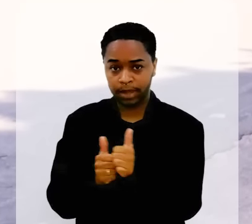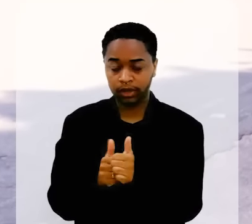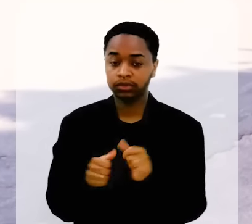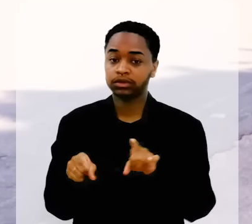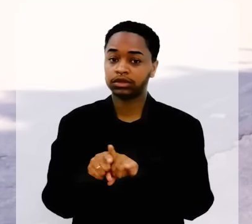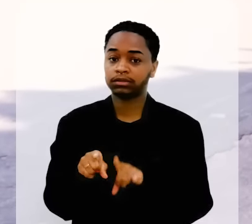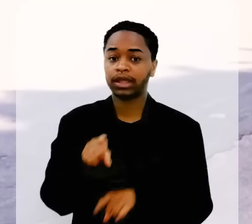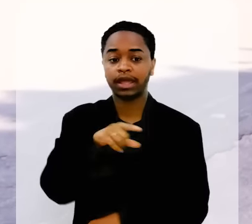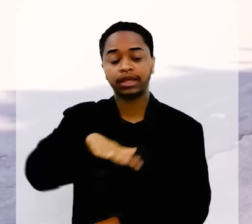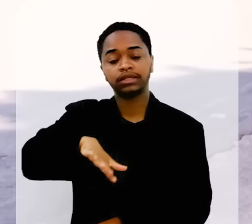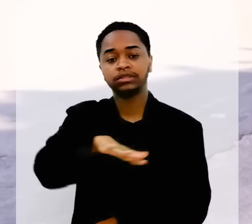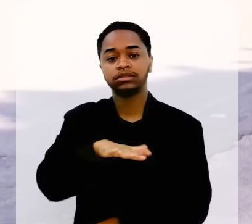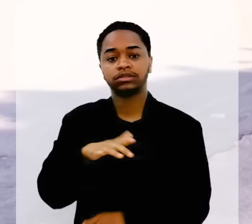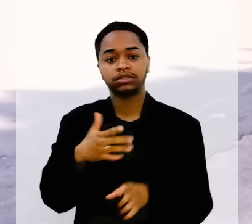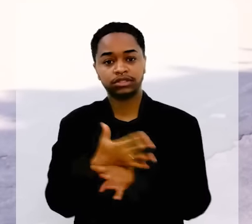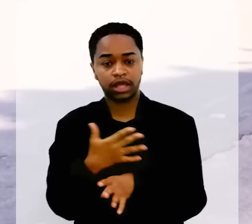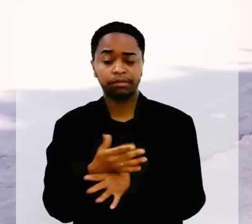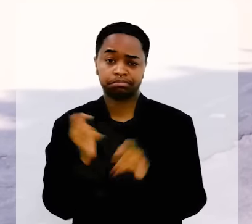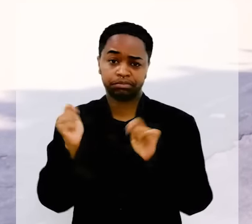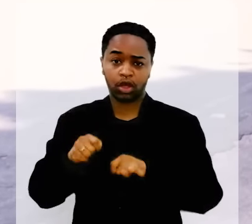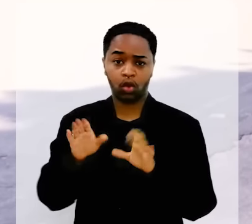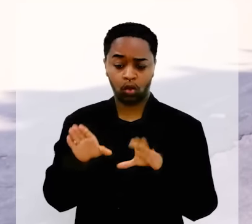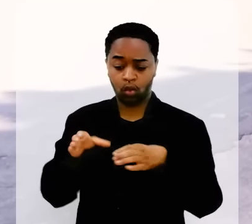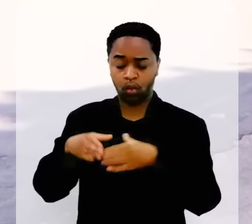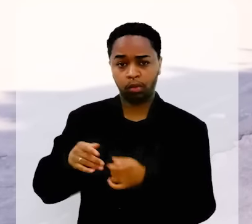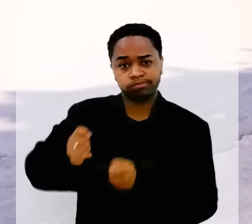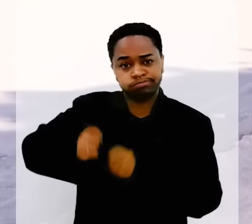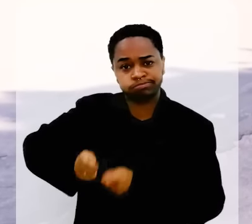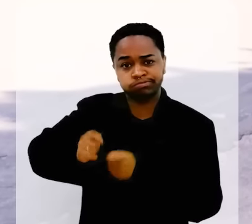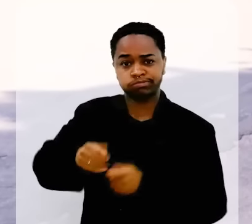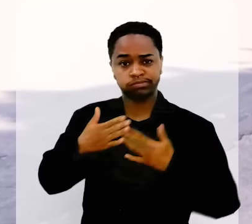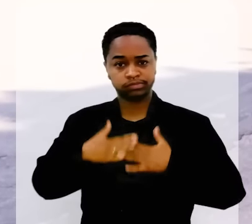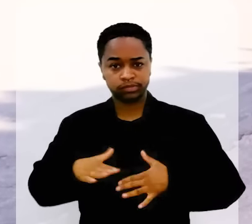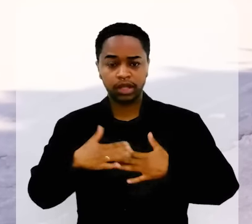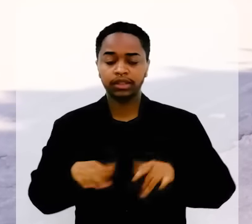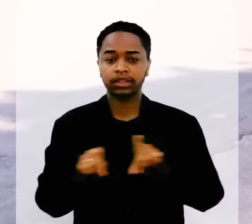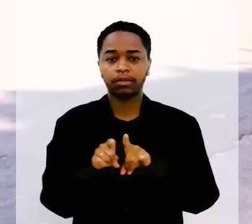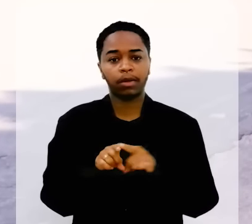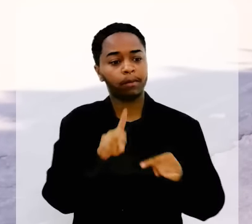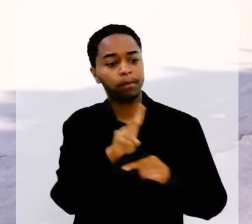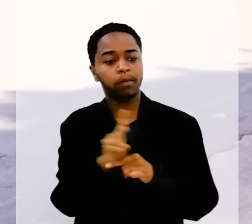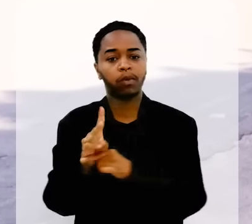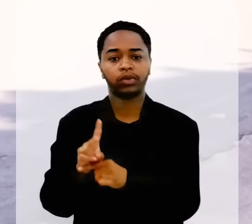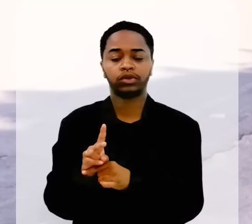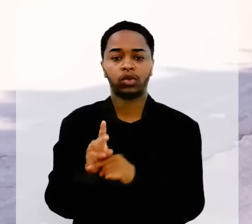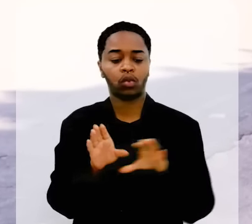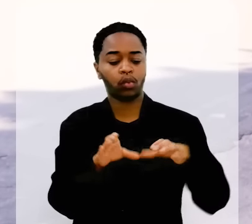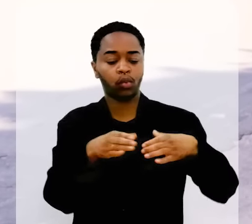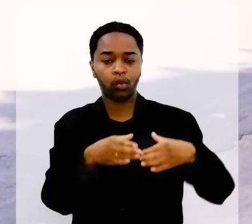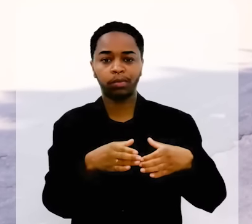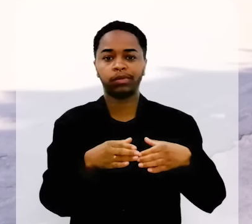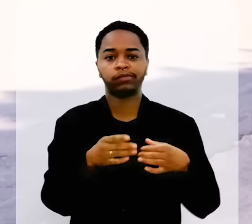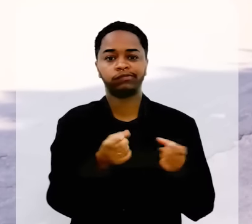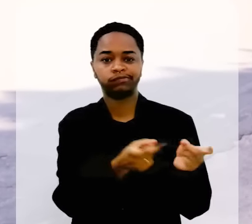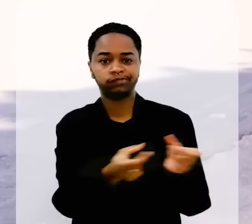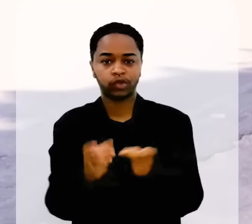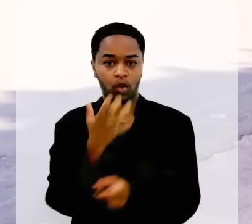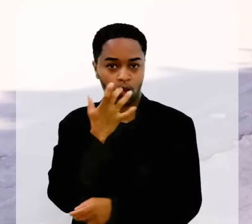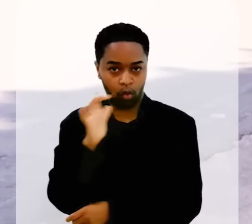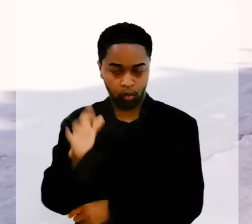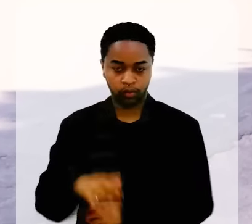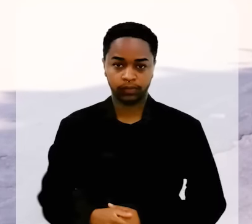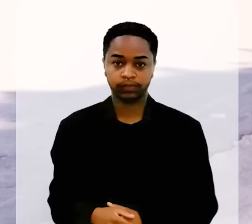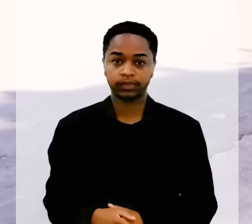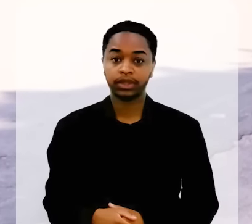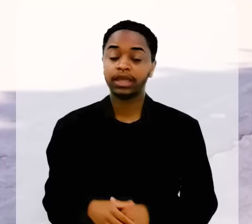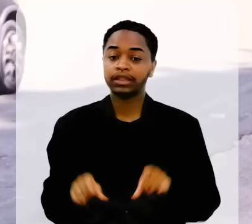indícios de que Bom Jardim tenha servido tanto para o descanso de tropas, quanto para refúgio seguro de traficantes de ouro. Há uma